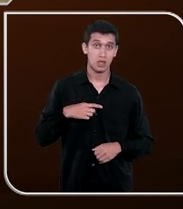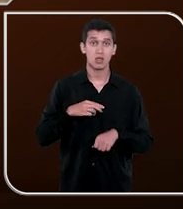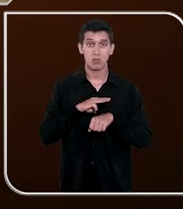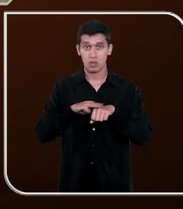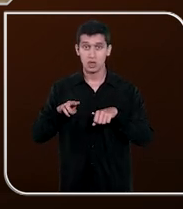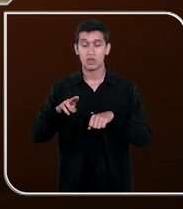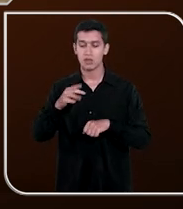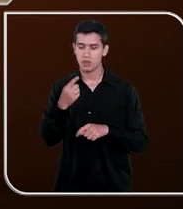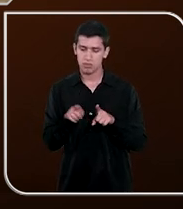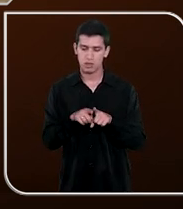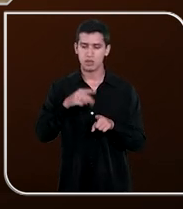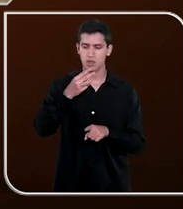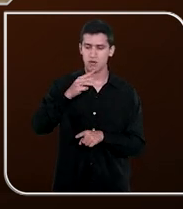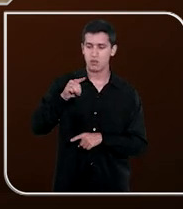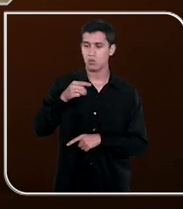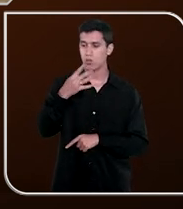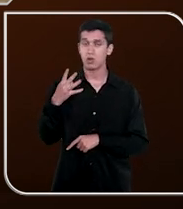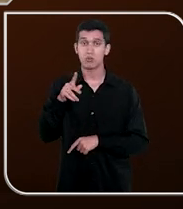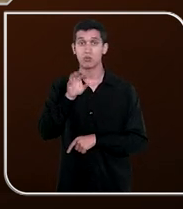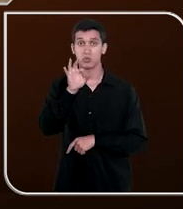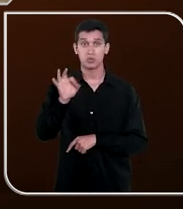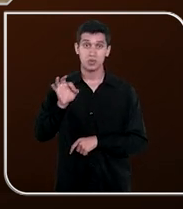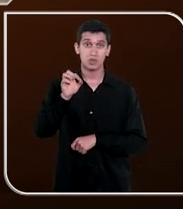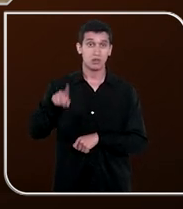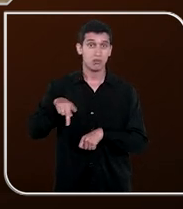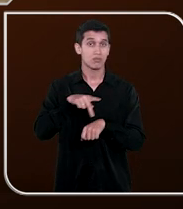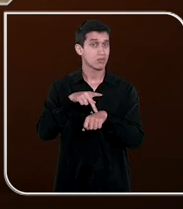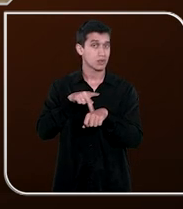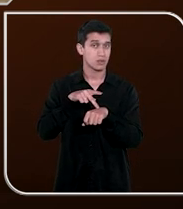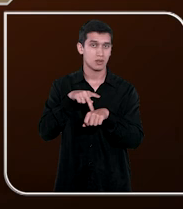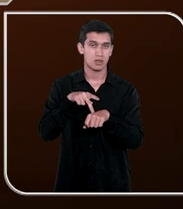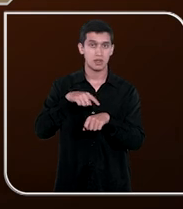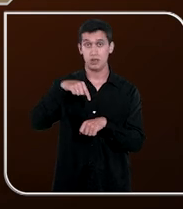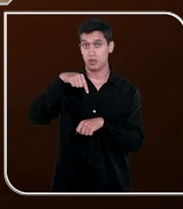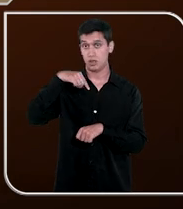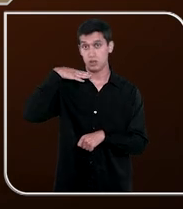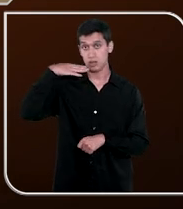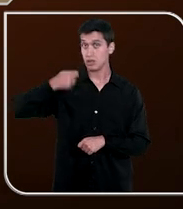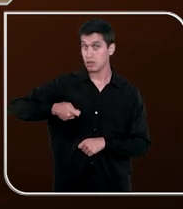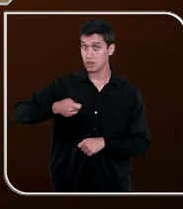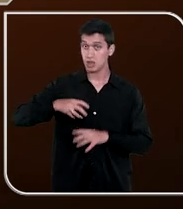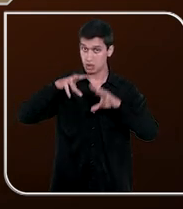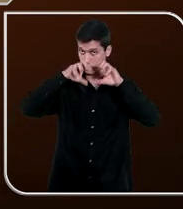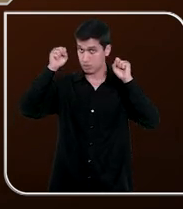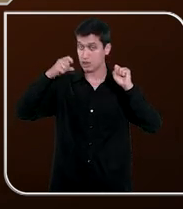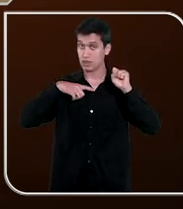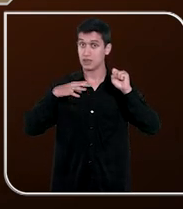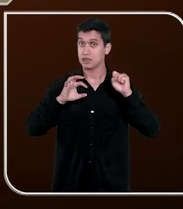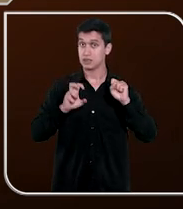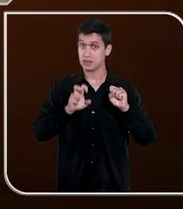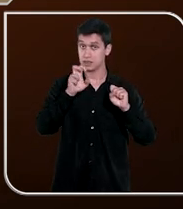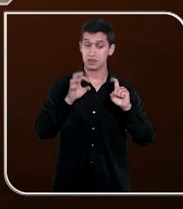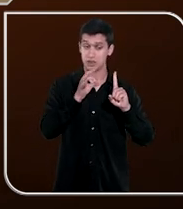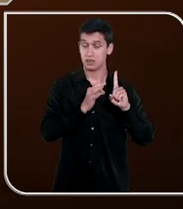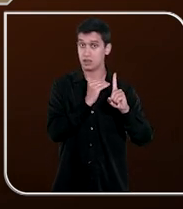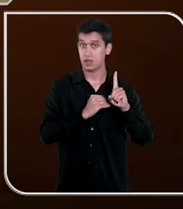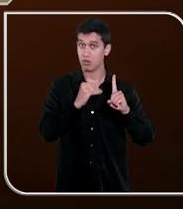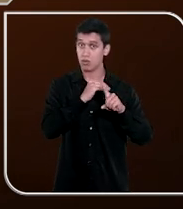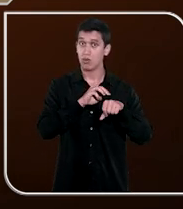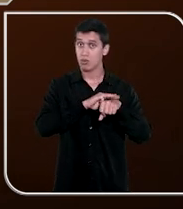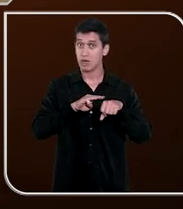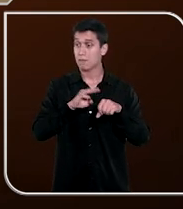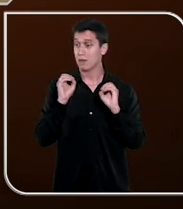pardos e 3,4% pretos. Entre os magistrados, o tribunal possui cinco desembargadores